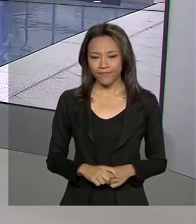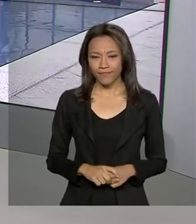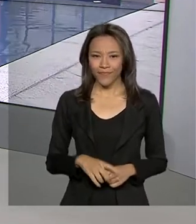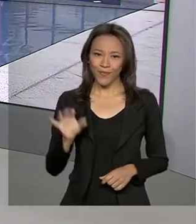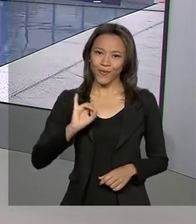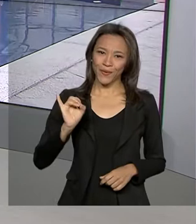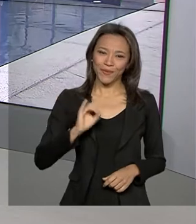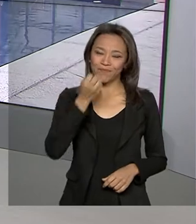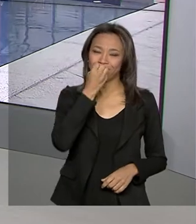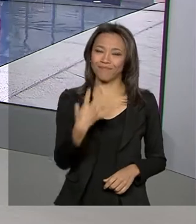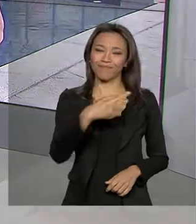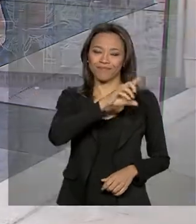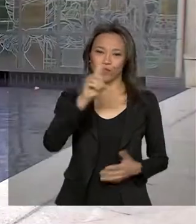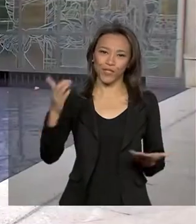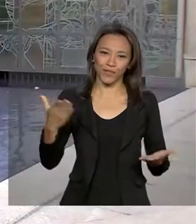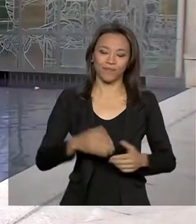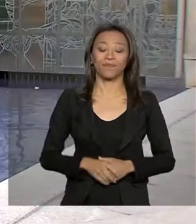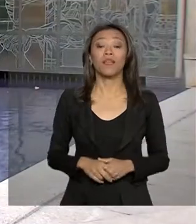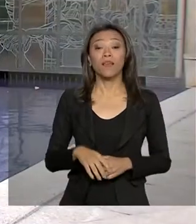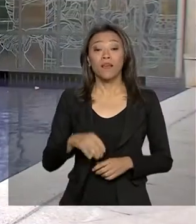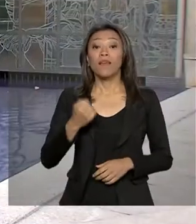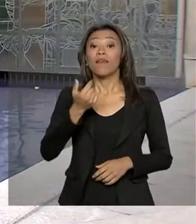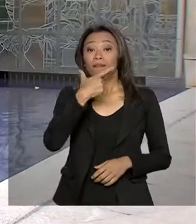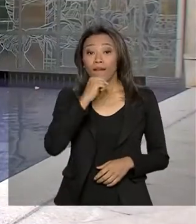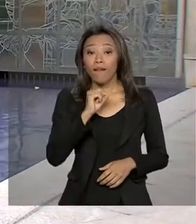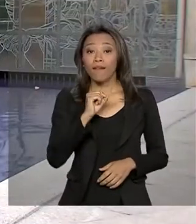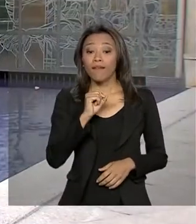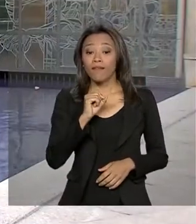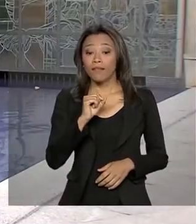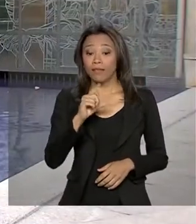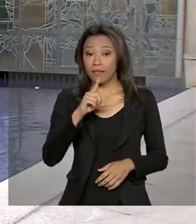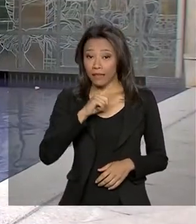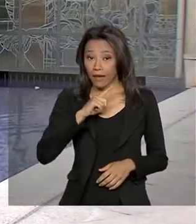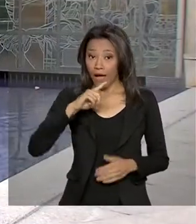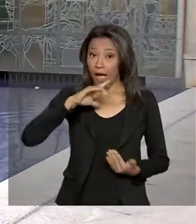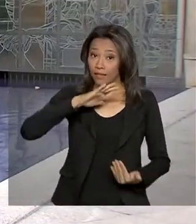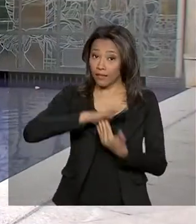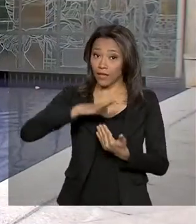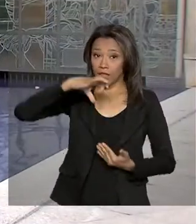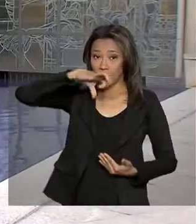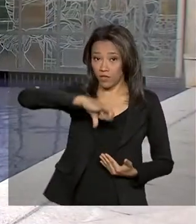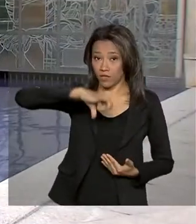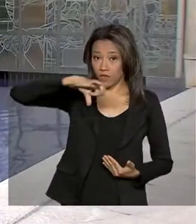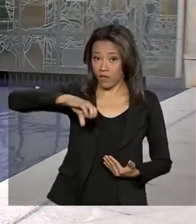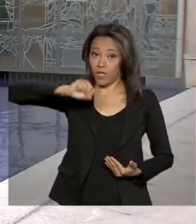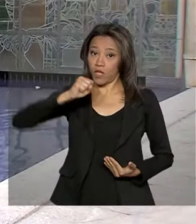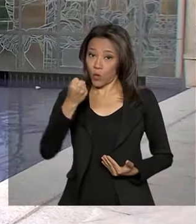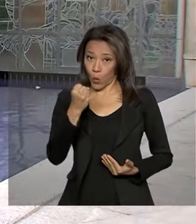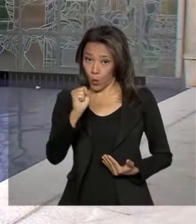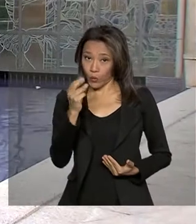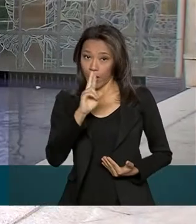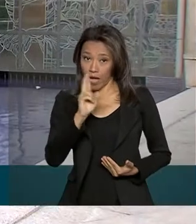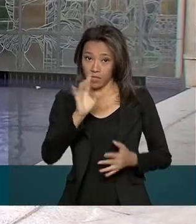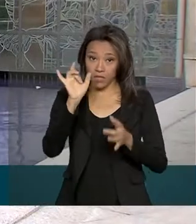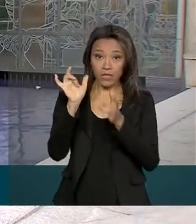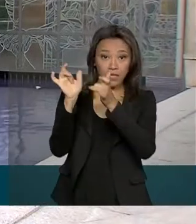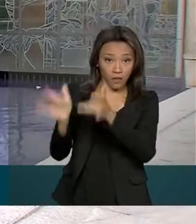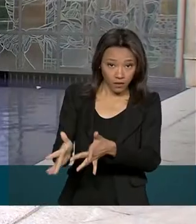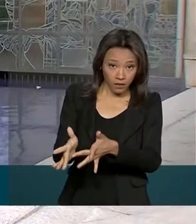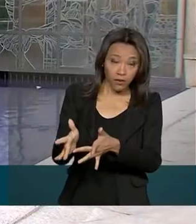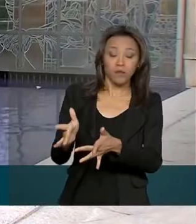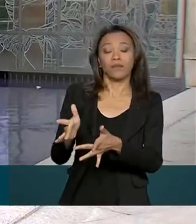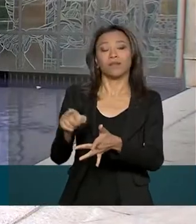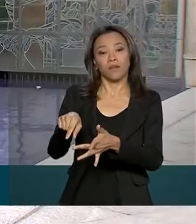Oi Renata, bom dia. Olha, quem tem até 998 reais na conta vinculada ao